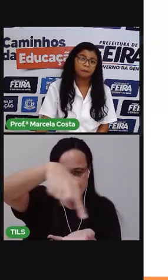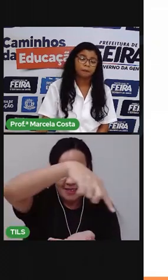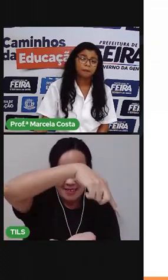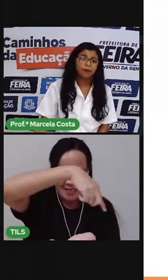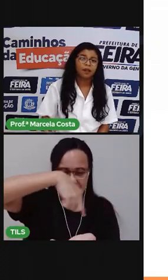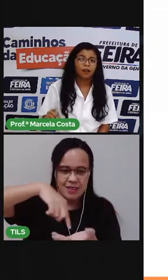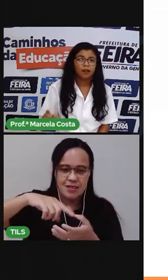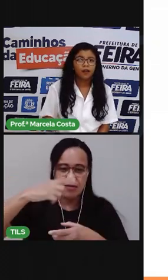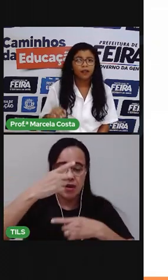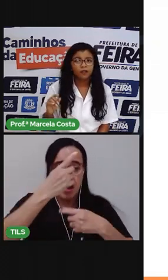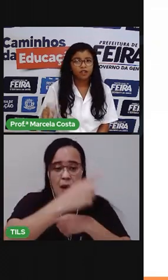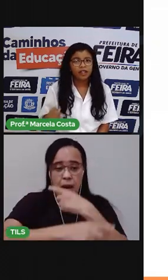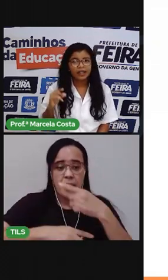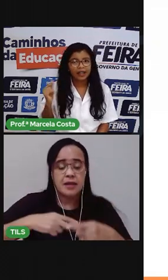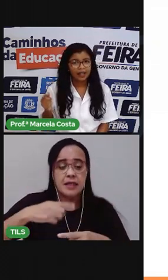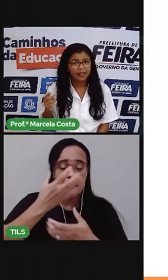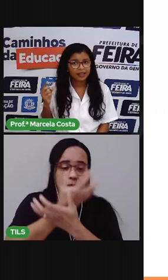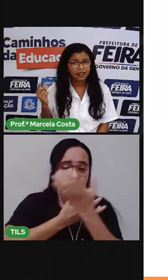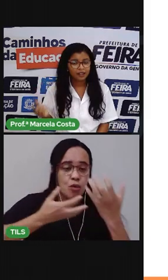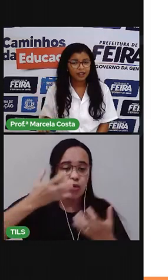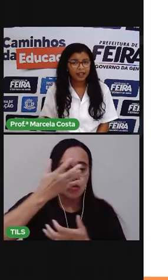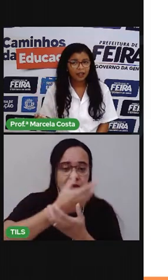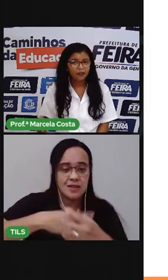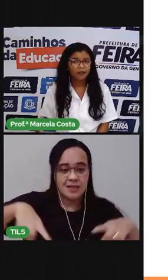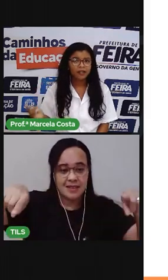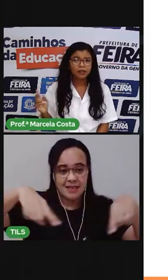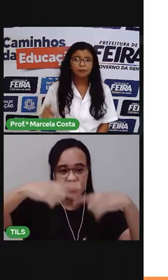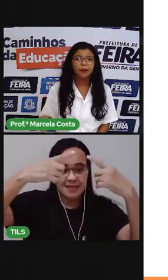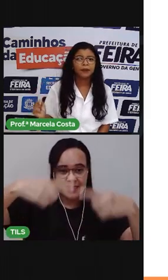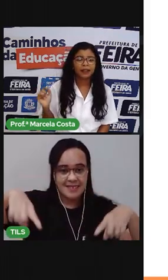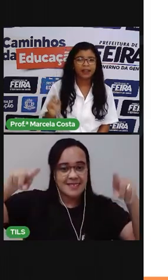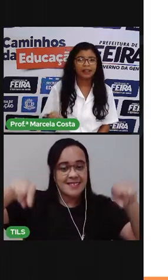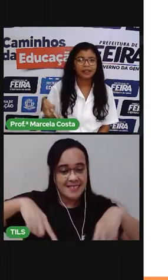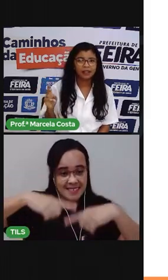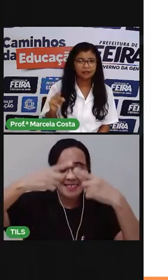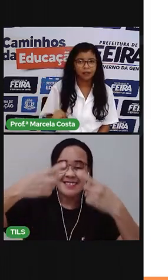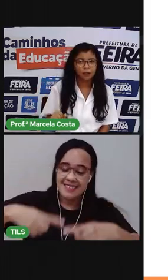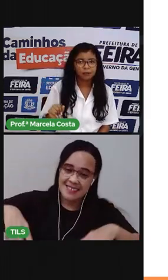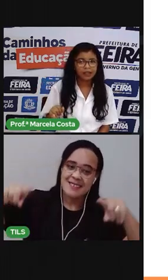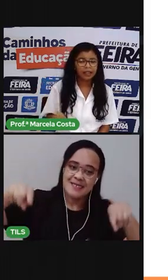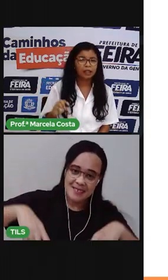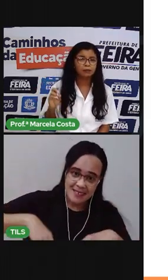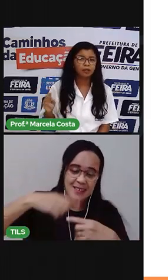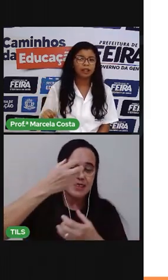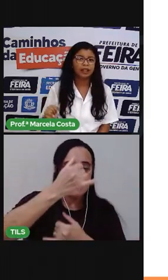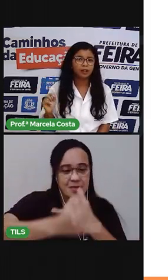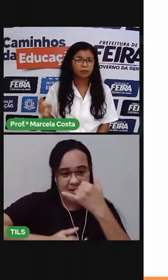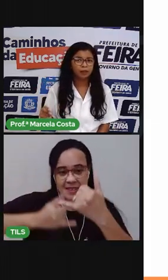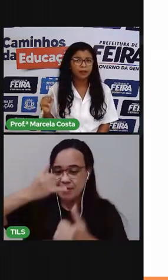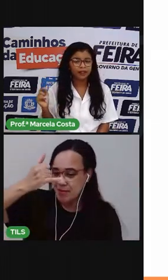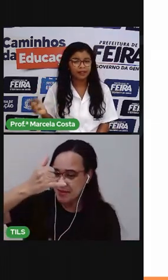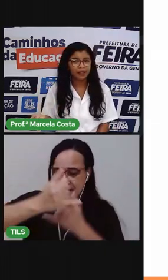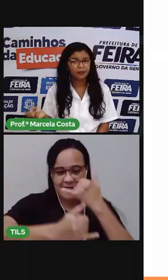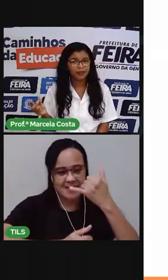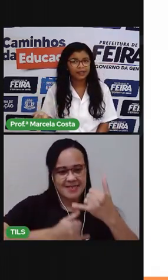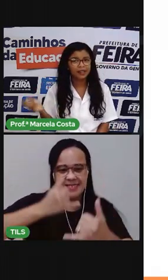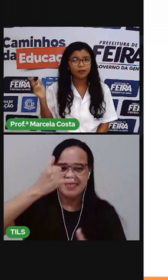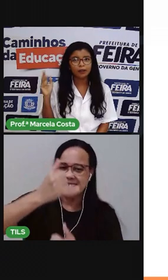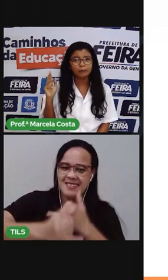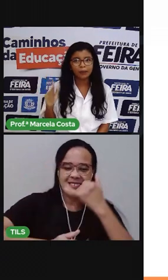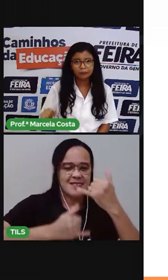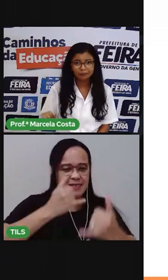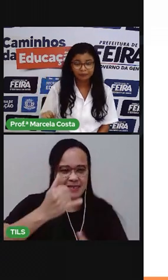musiquinha. Corre com o tia, na casa da tia. Corre com o tia, na casa da vó. Menina bonita do meu coração.